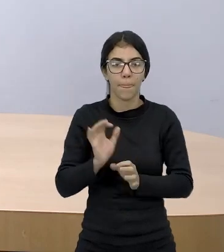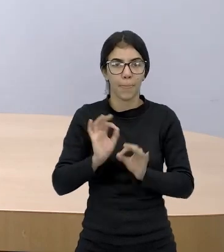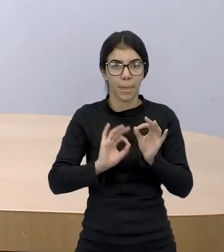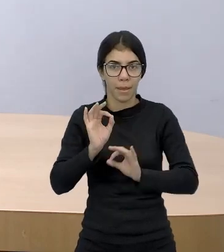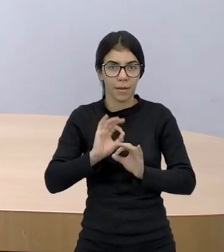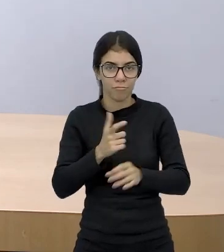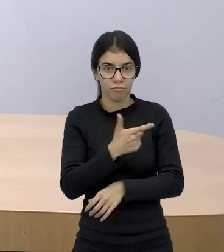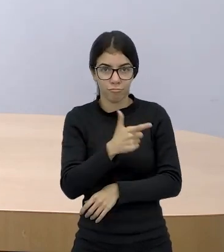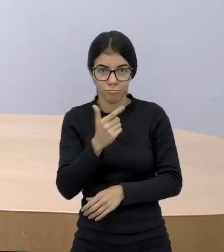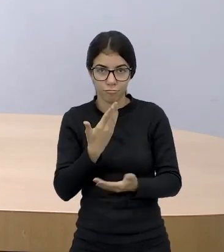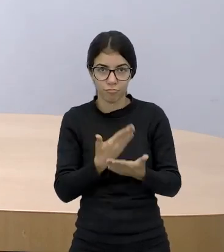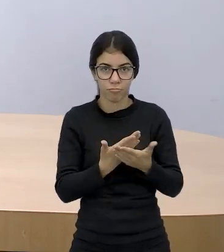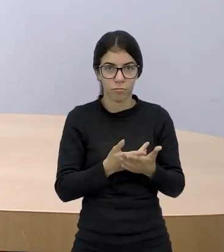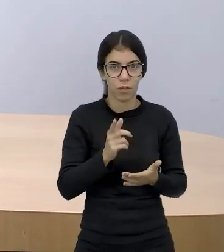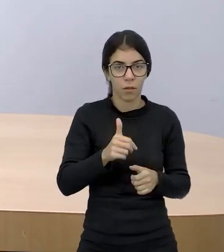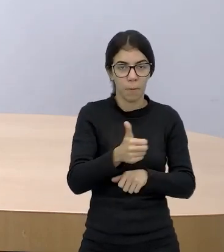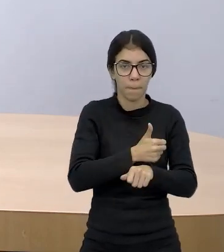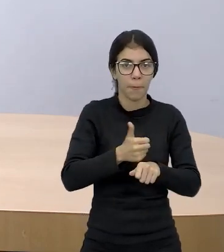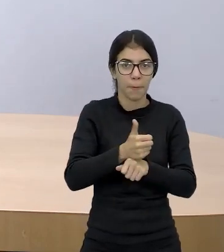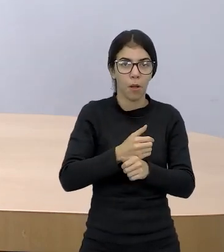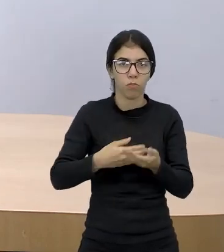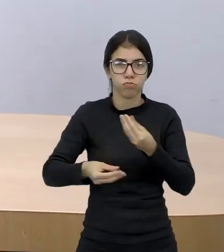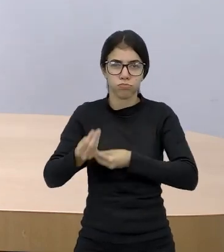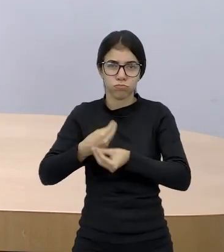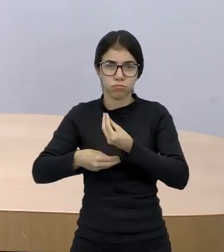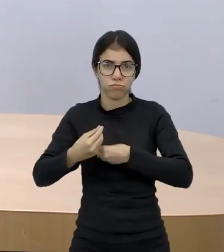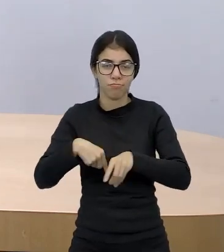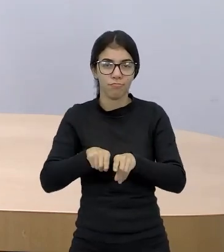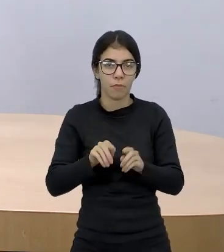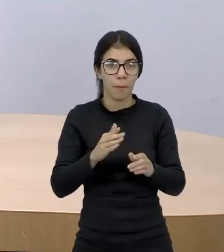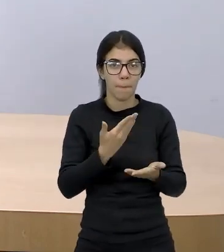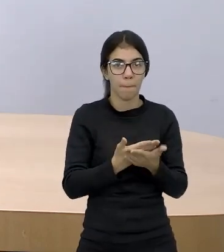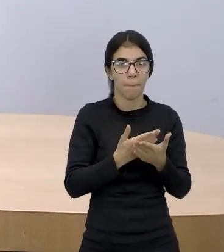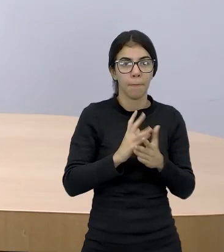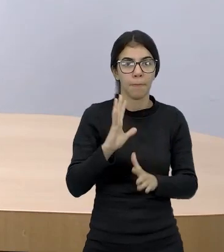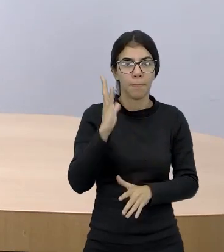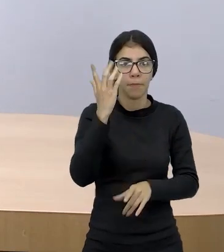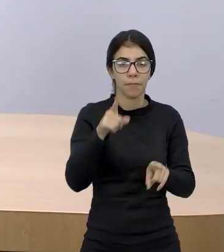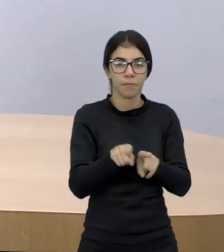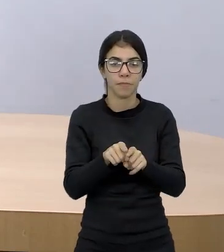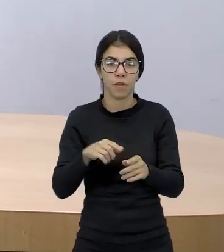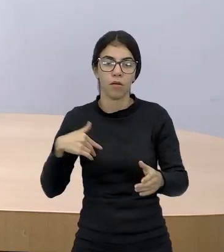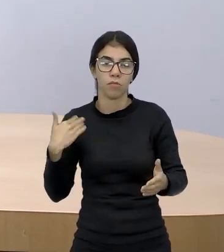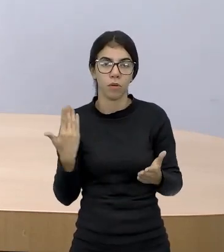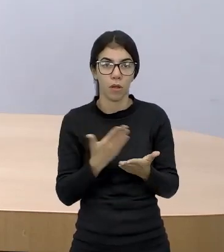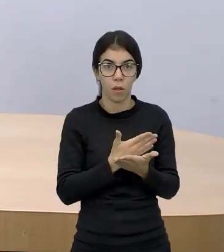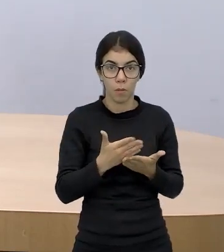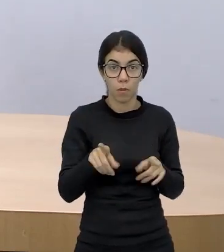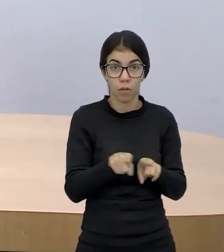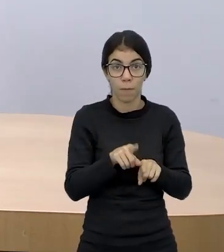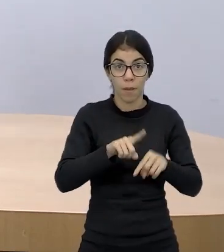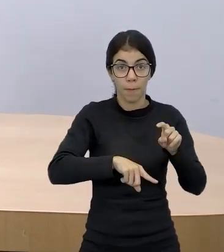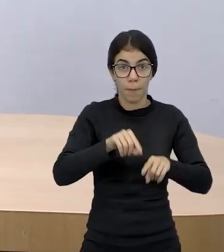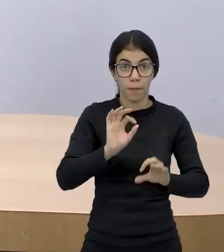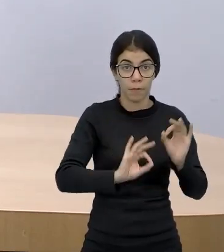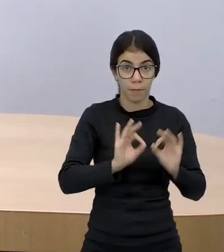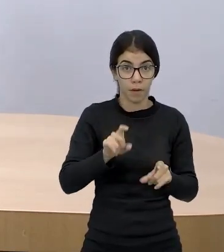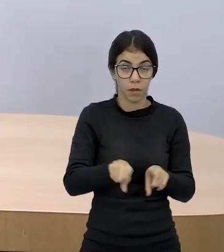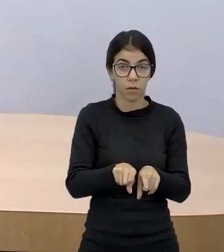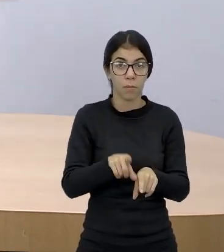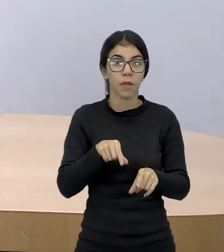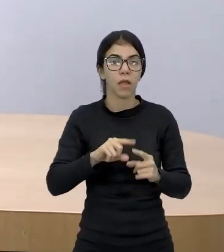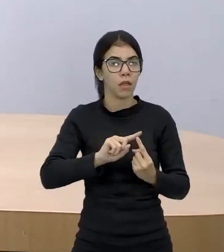aula, né? Tem um monte de profissionais aqui envolvidos, né? Pra que essa aula aconteça desde o momento em que esse material é preparado,